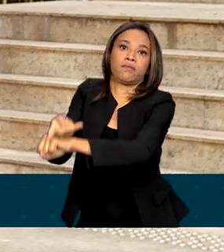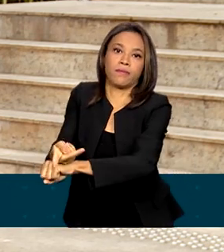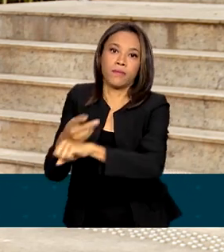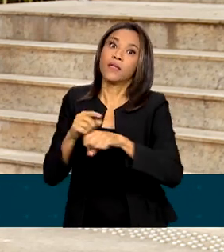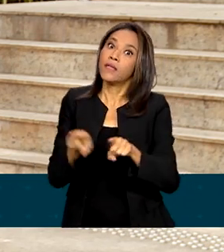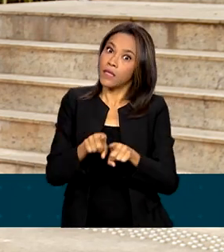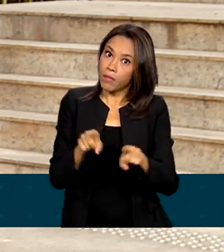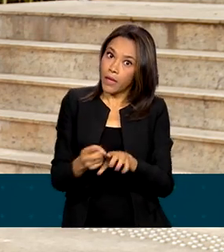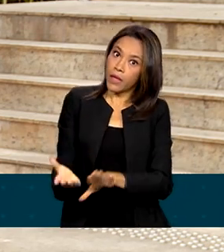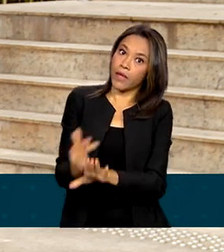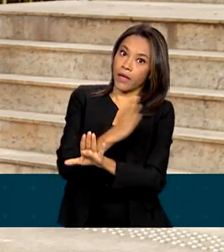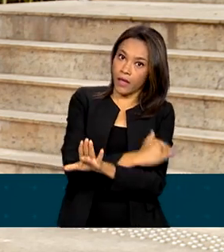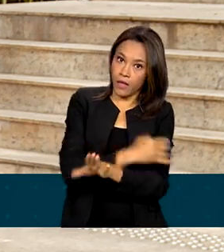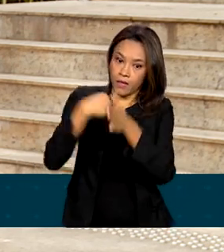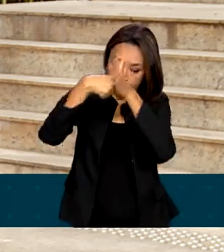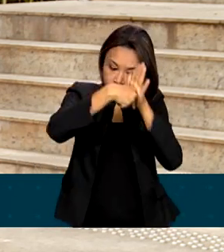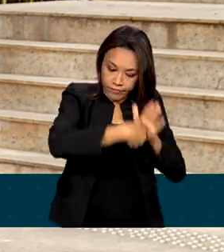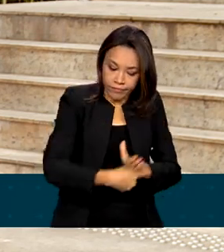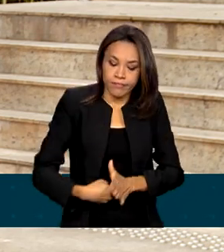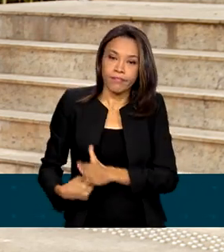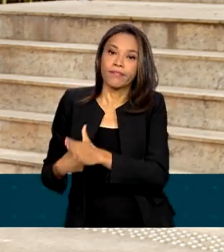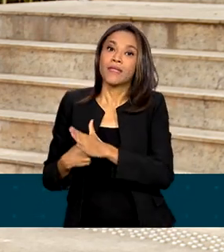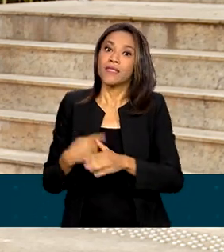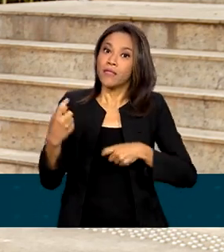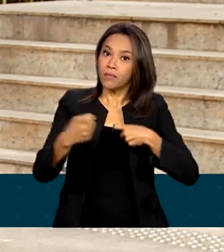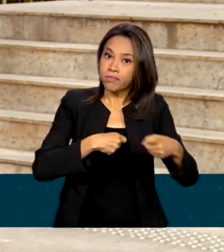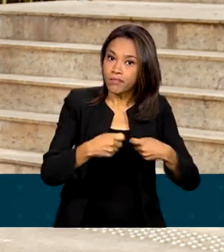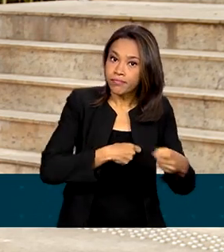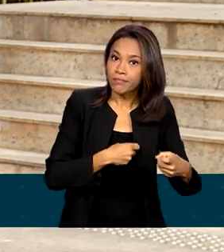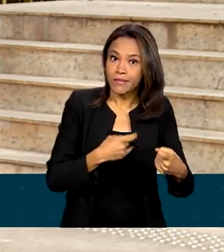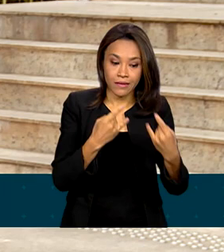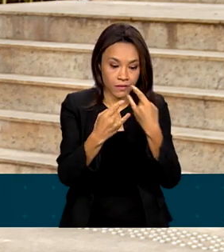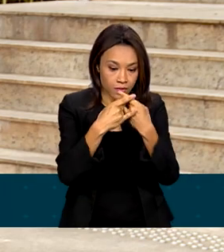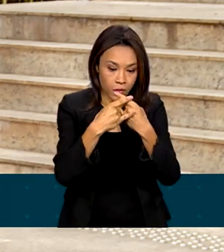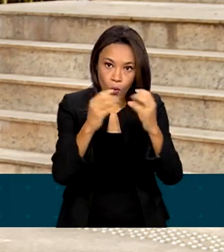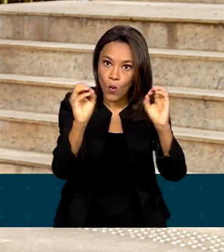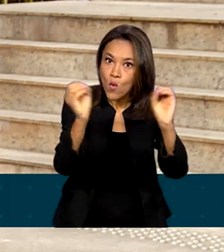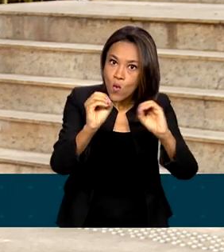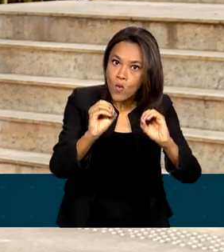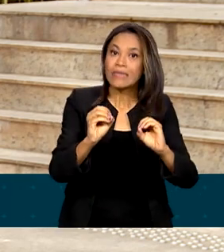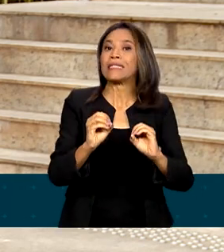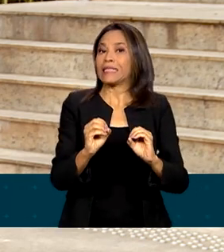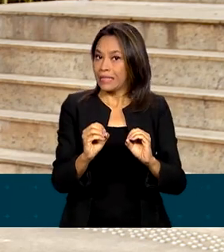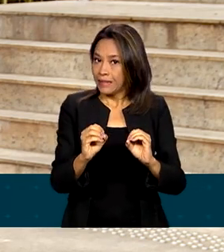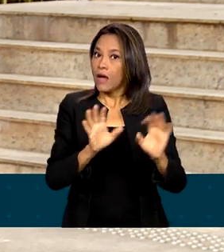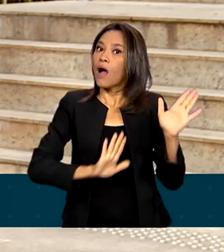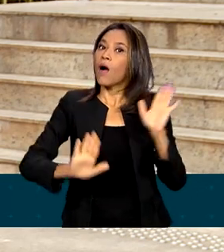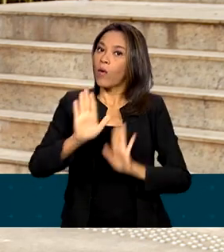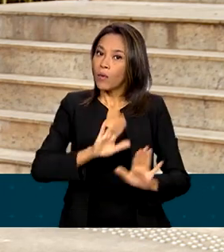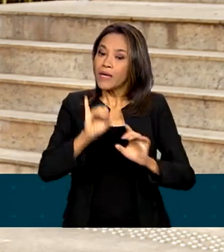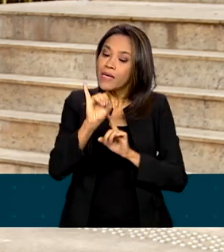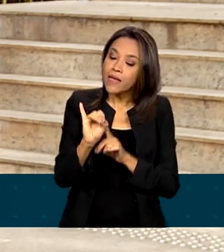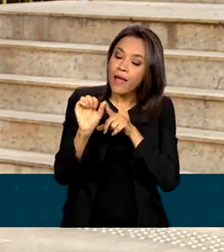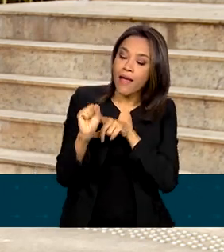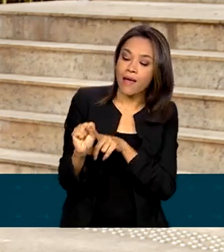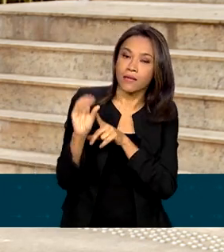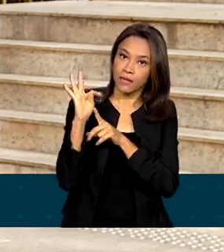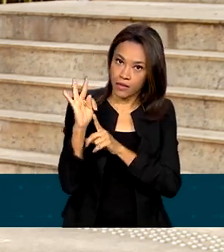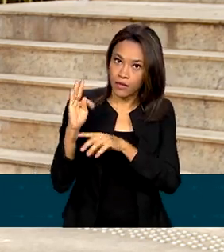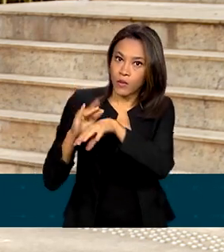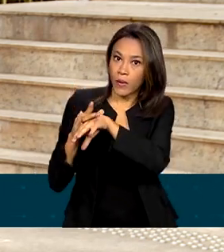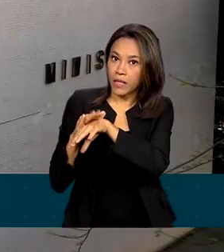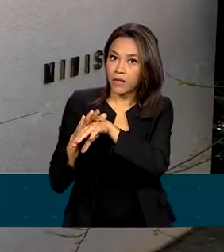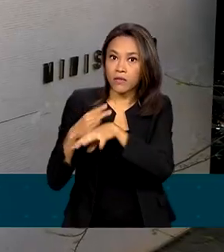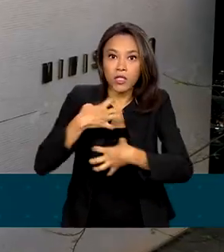precoce, principalmente se a pessoa fizer sexo sem camisinha, já que algumas ISTs podem não apresentar